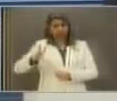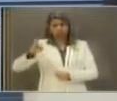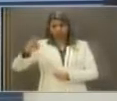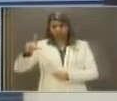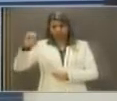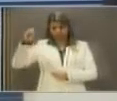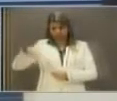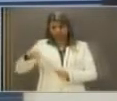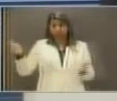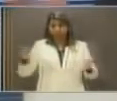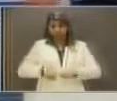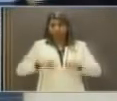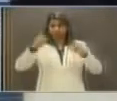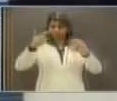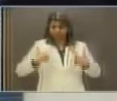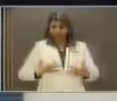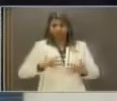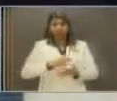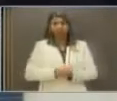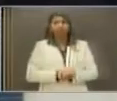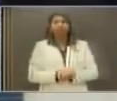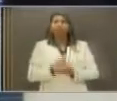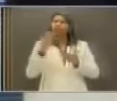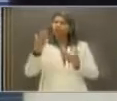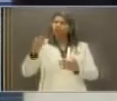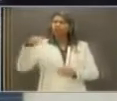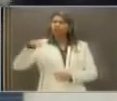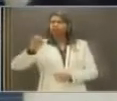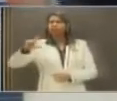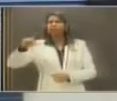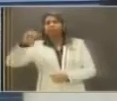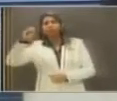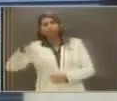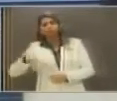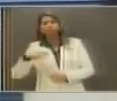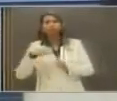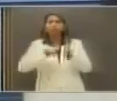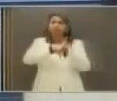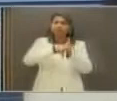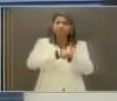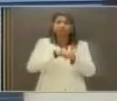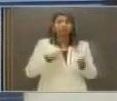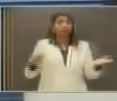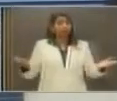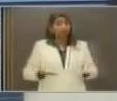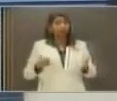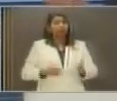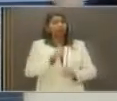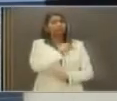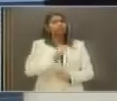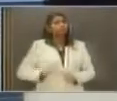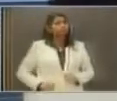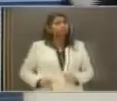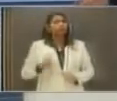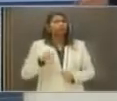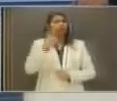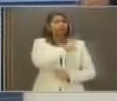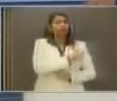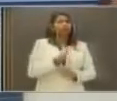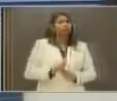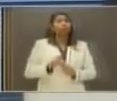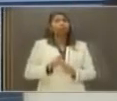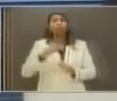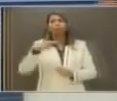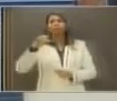esse comentário. Nelson, na hipótese de você ser senador eleito, como é que você, do PSOL,